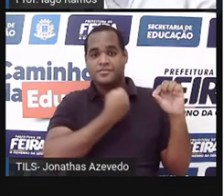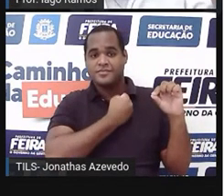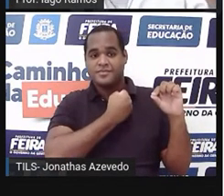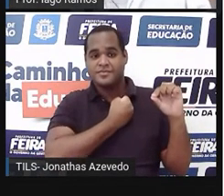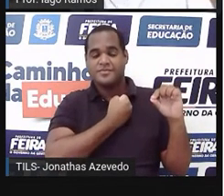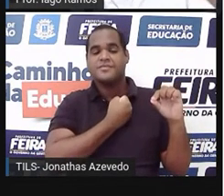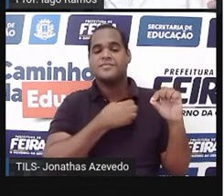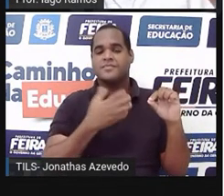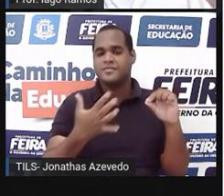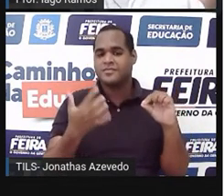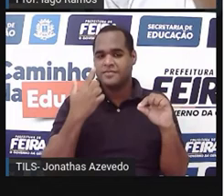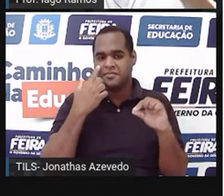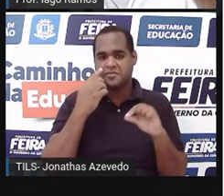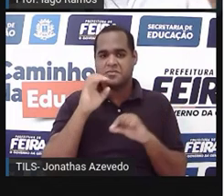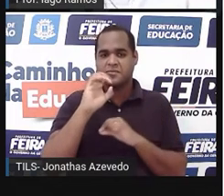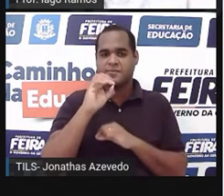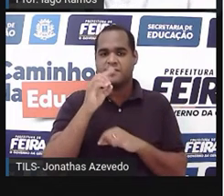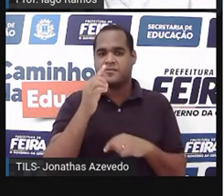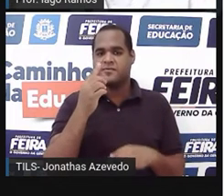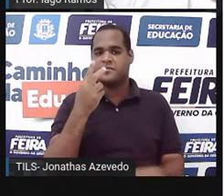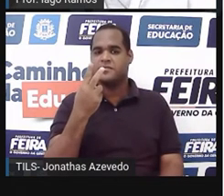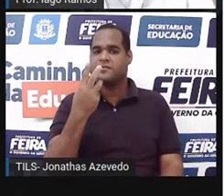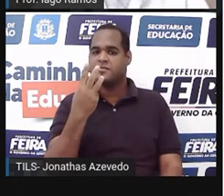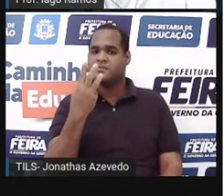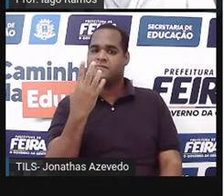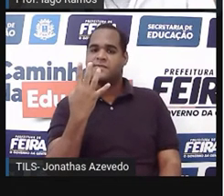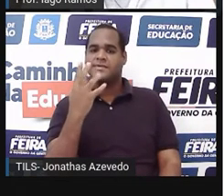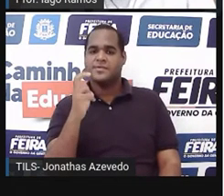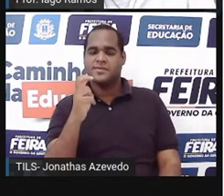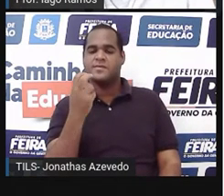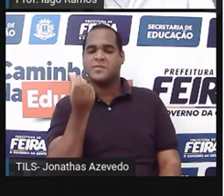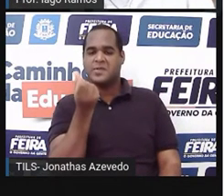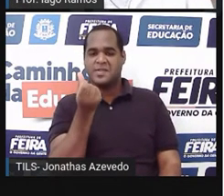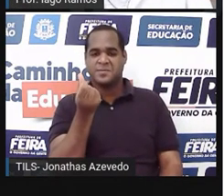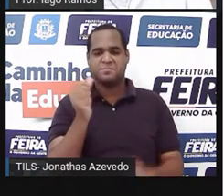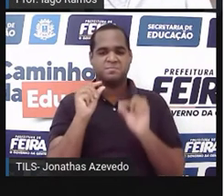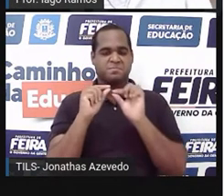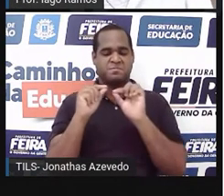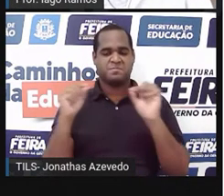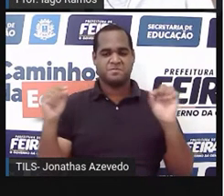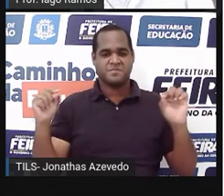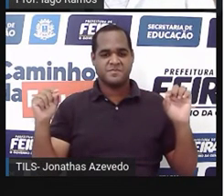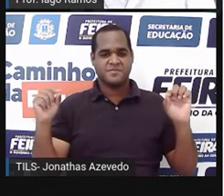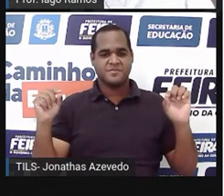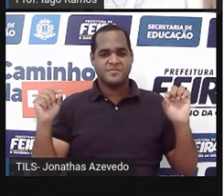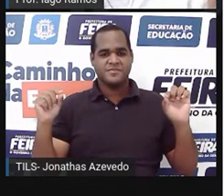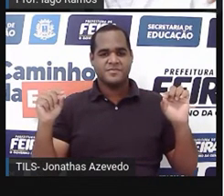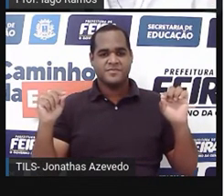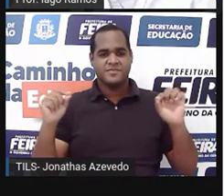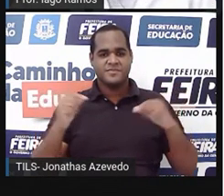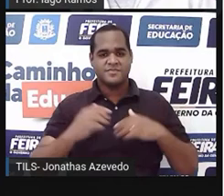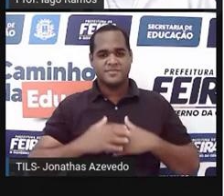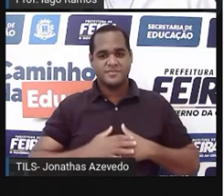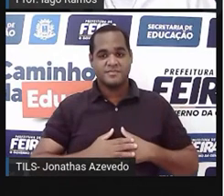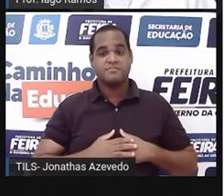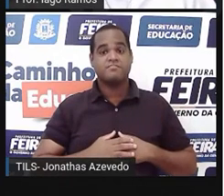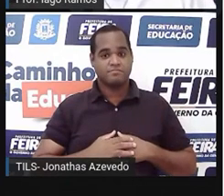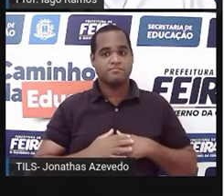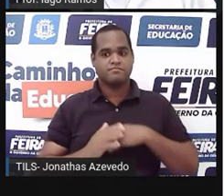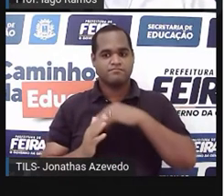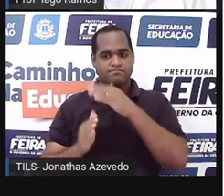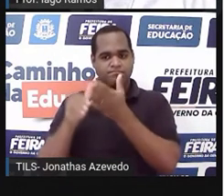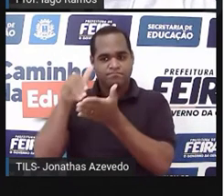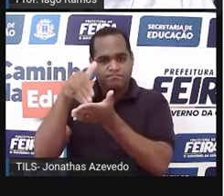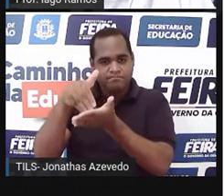E aí eu coloquei números ali, os números naturais em ordem, 0, 1, 2, 3, 4, 5, 6, parei no 6, mas